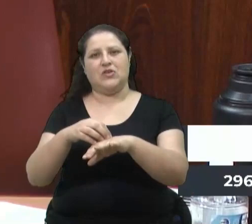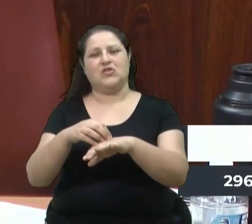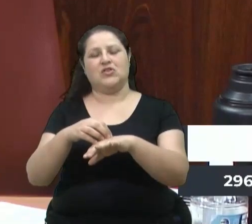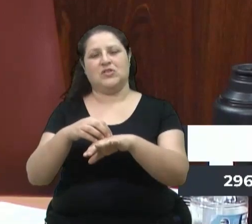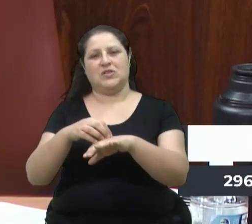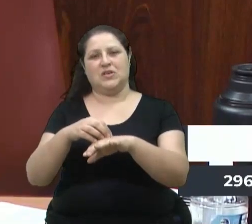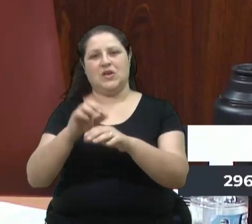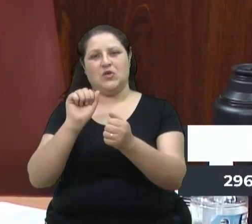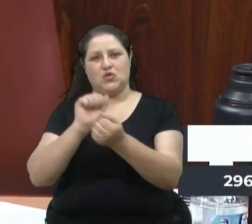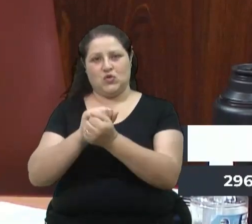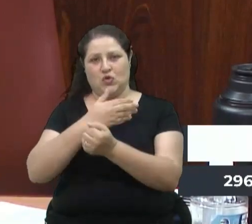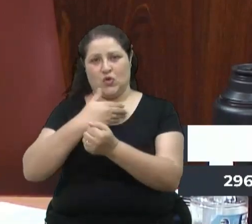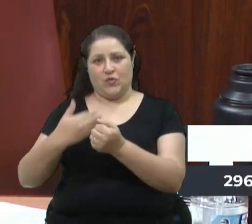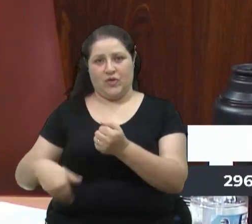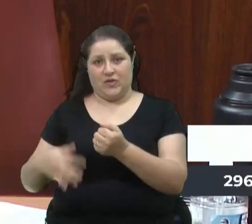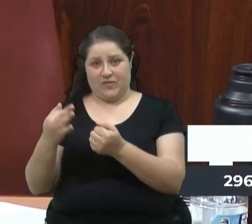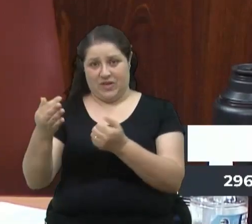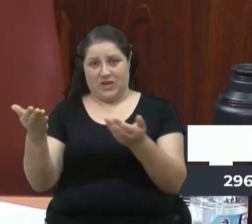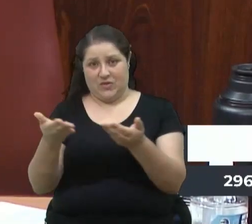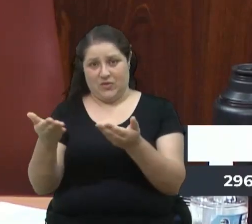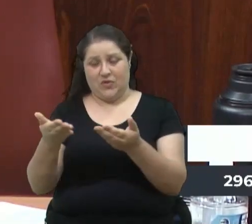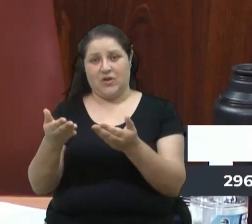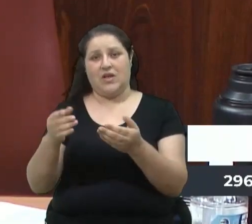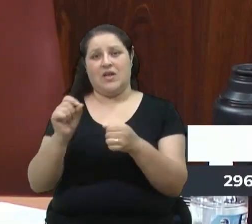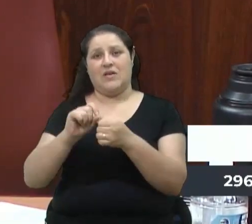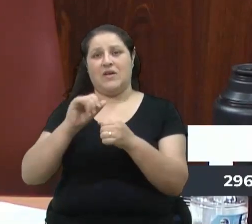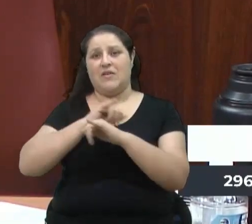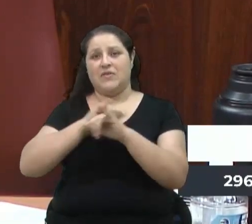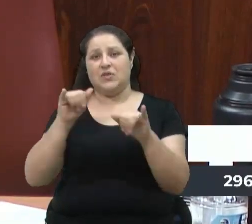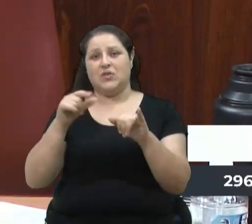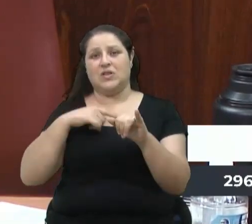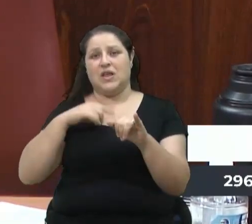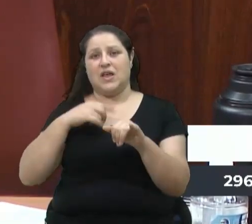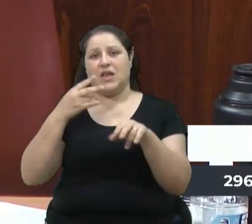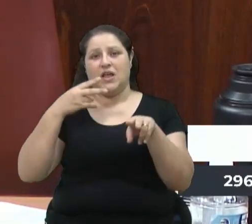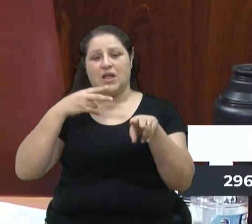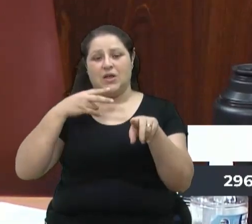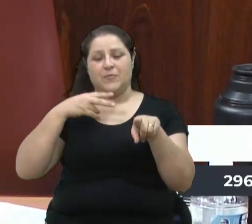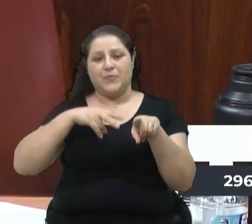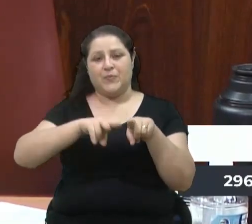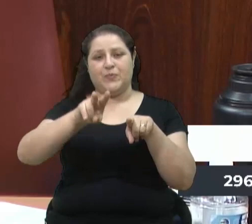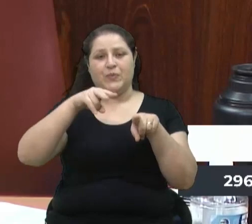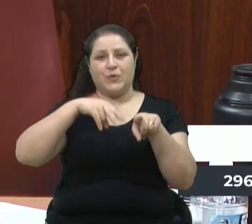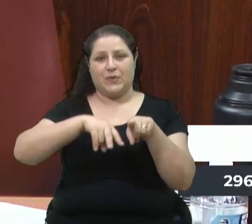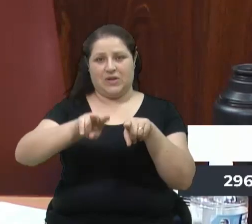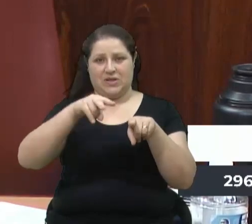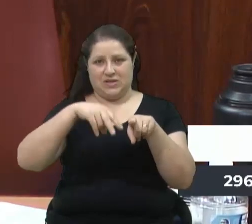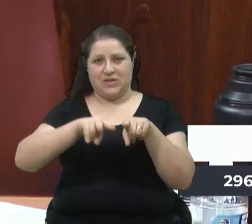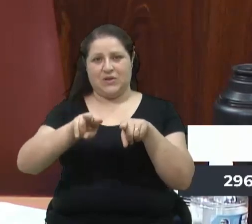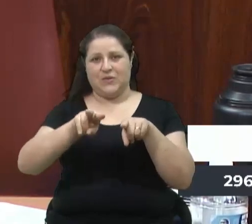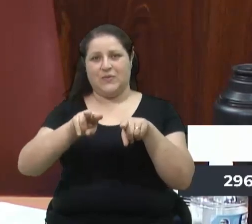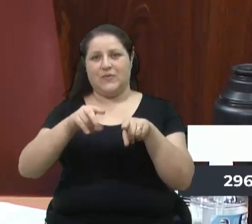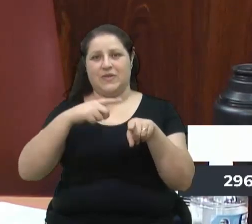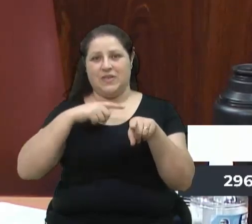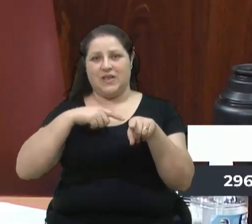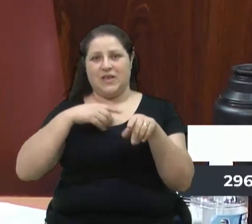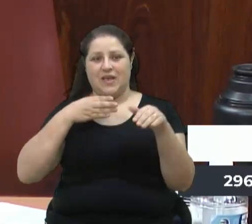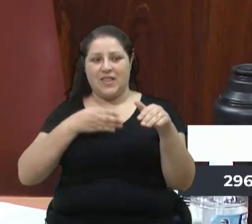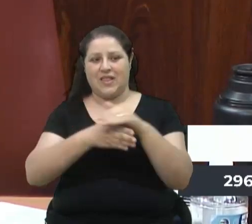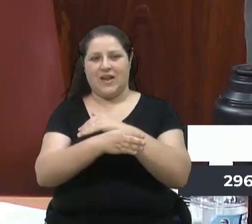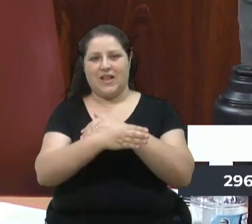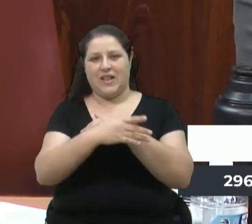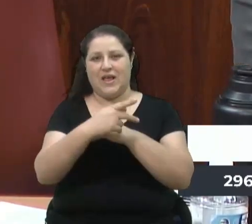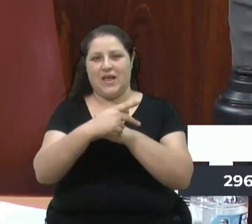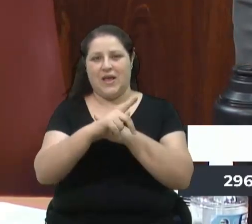da BR-116 no quilômetro que faltava entre a entrada do Planalto